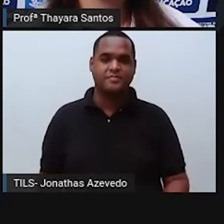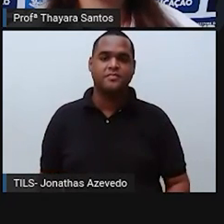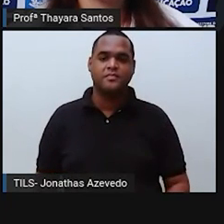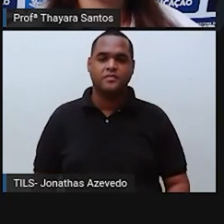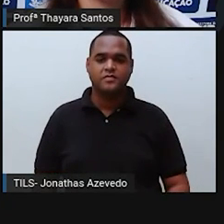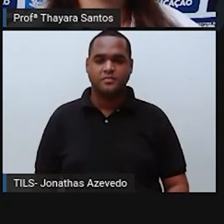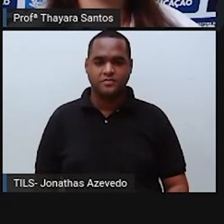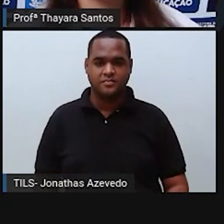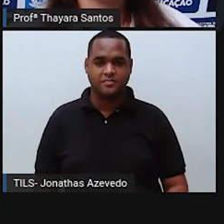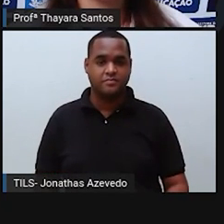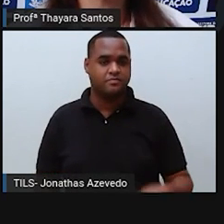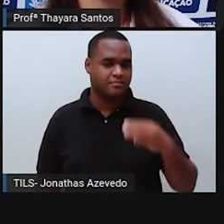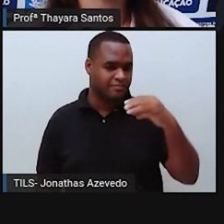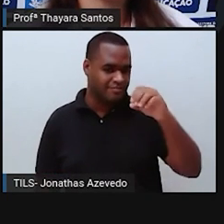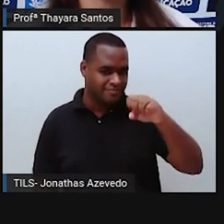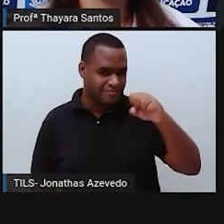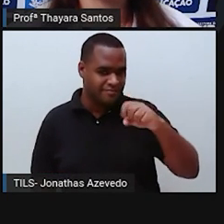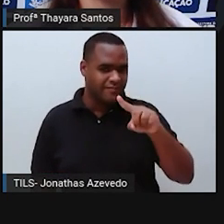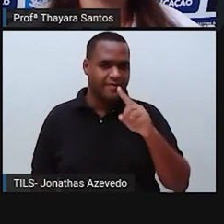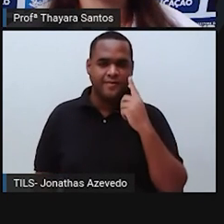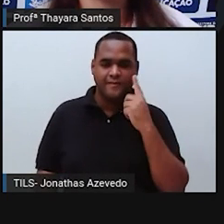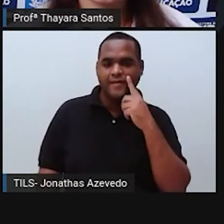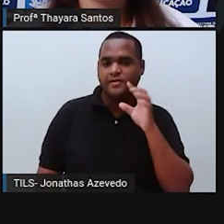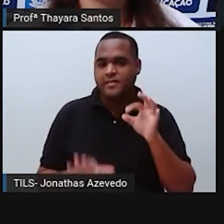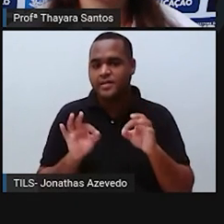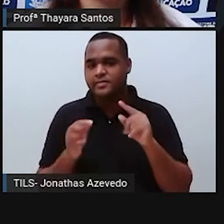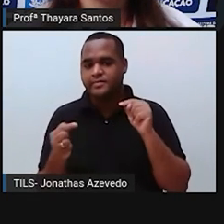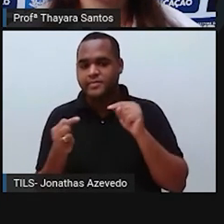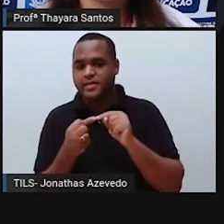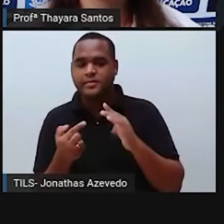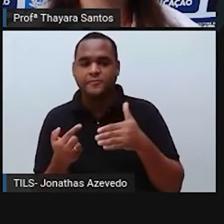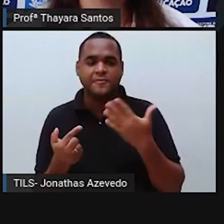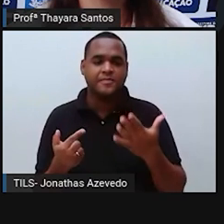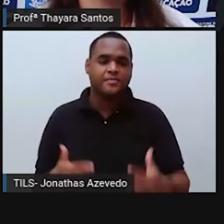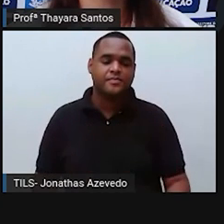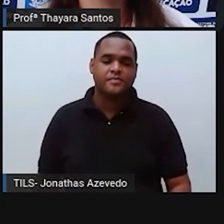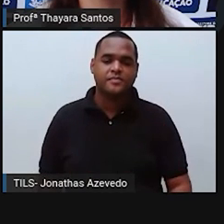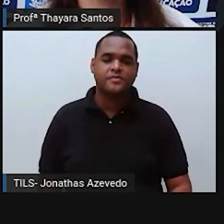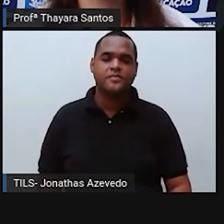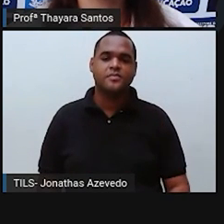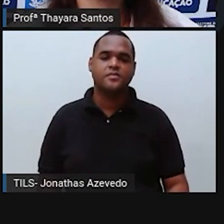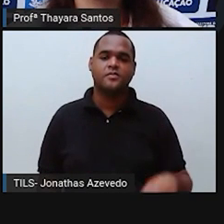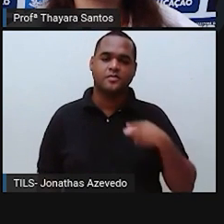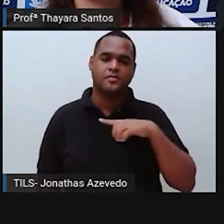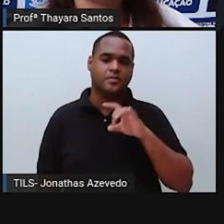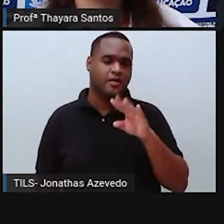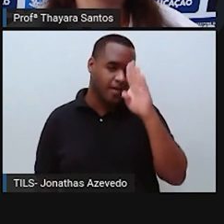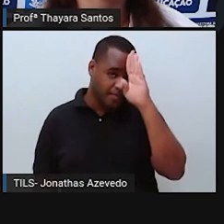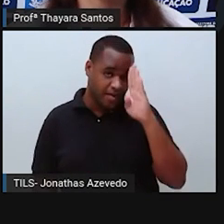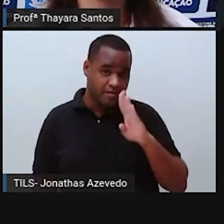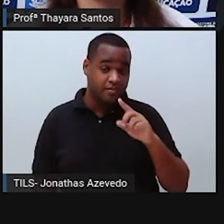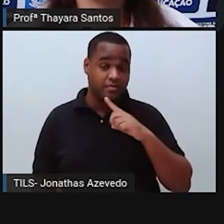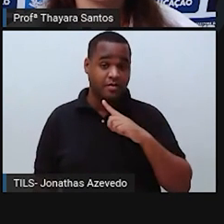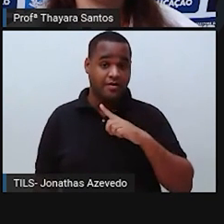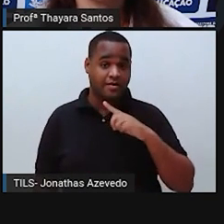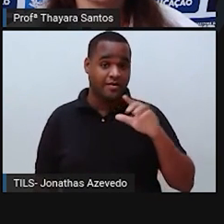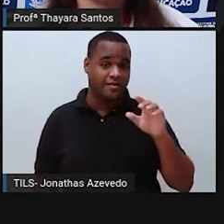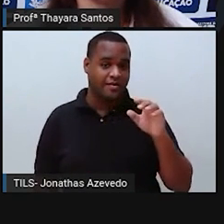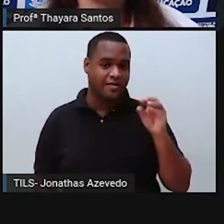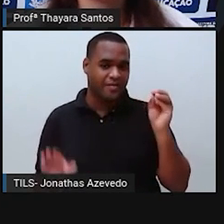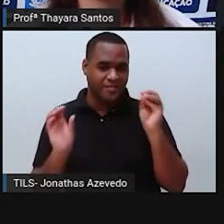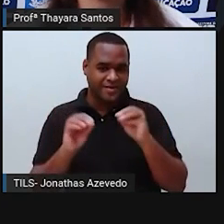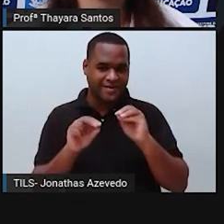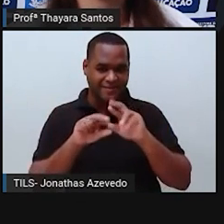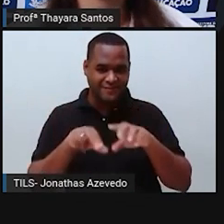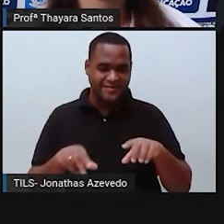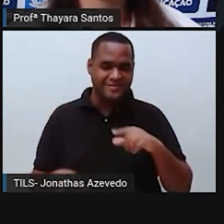E vocês têm 30 segundos para achar a alternativa correta. Então o único bioma exclusivamente brasileiro é... Vou colocar qualquer